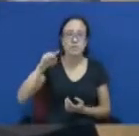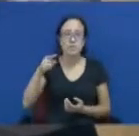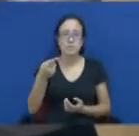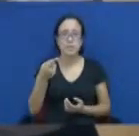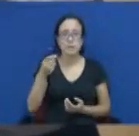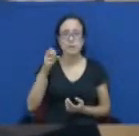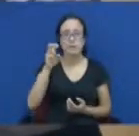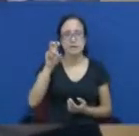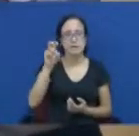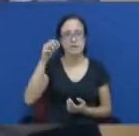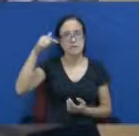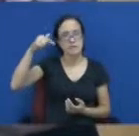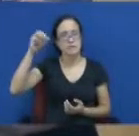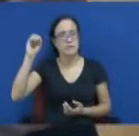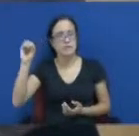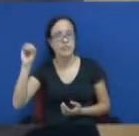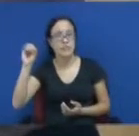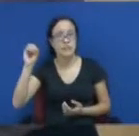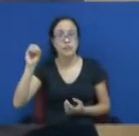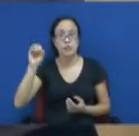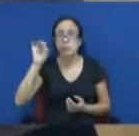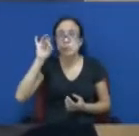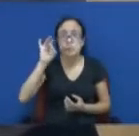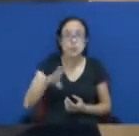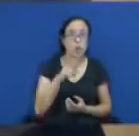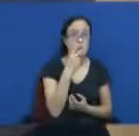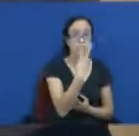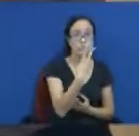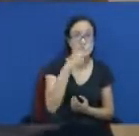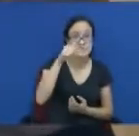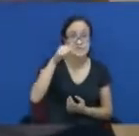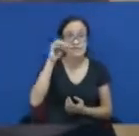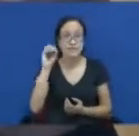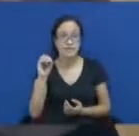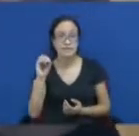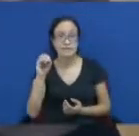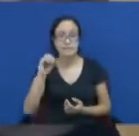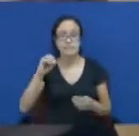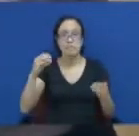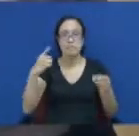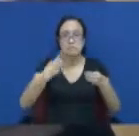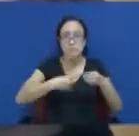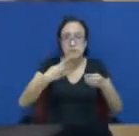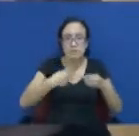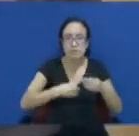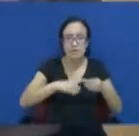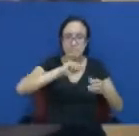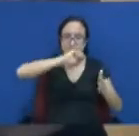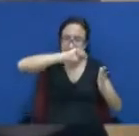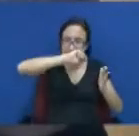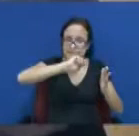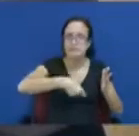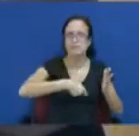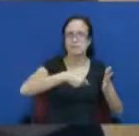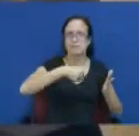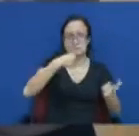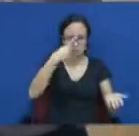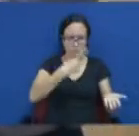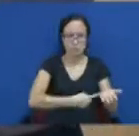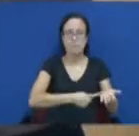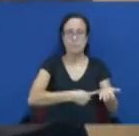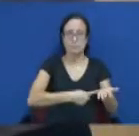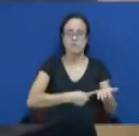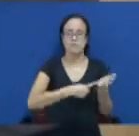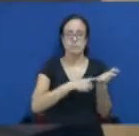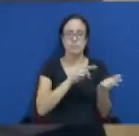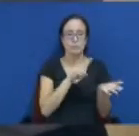municípios, os governos municipais assinaram a carta compromisso com o programa Cidades Sustentáveis, o que